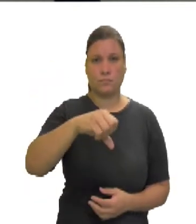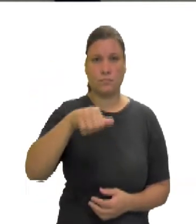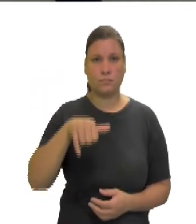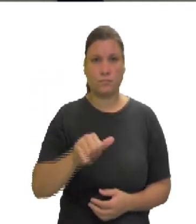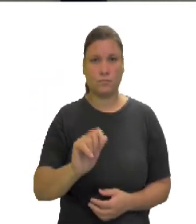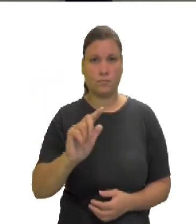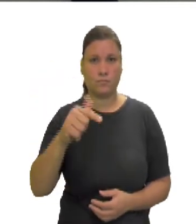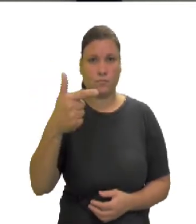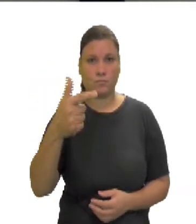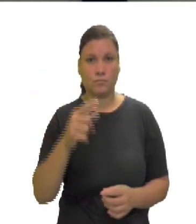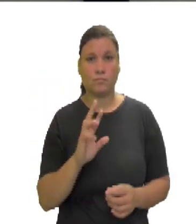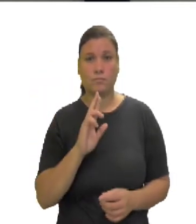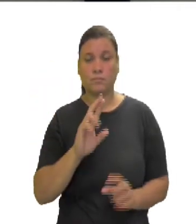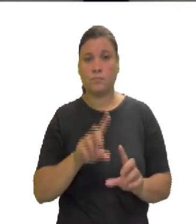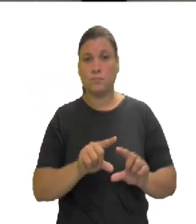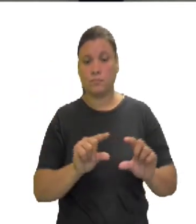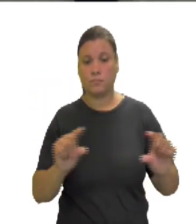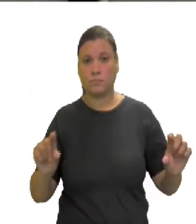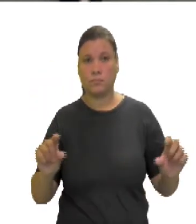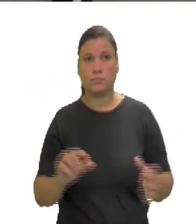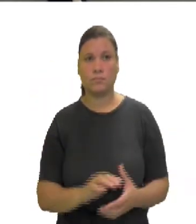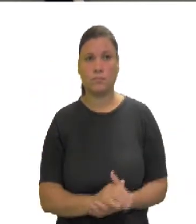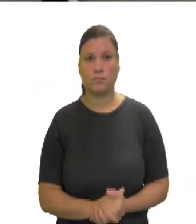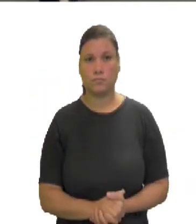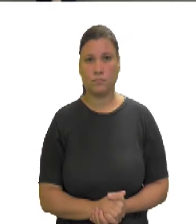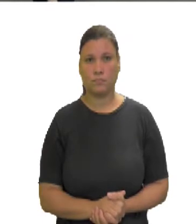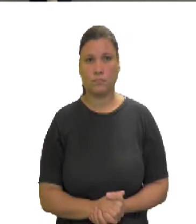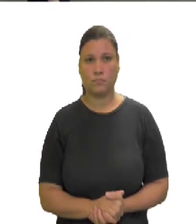eu tenho este polinômio aqui.